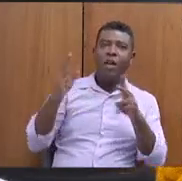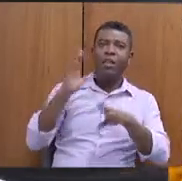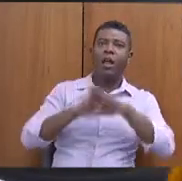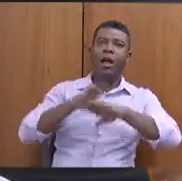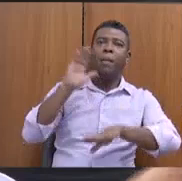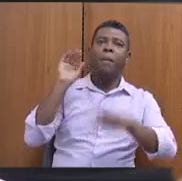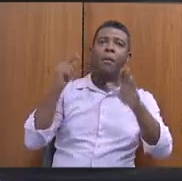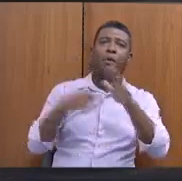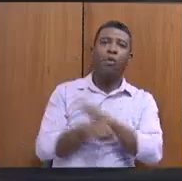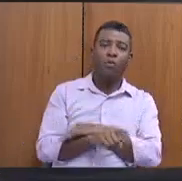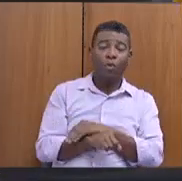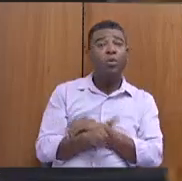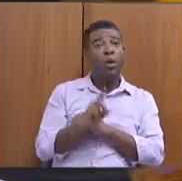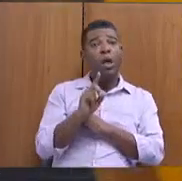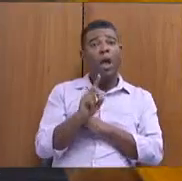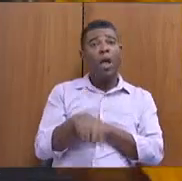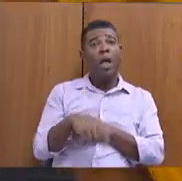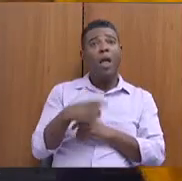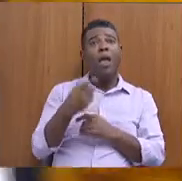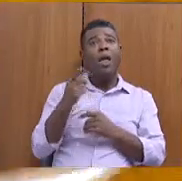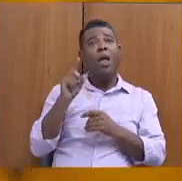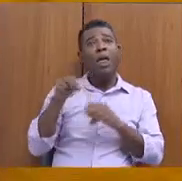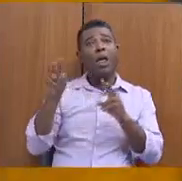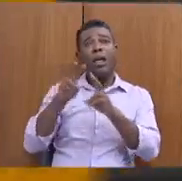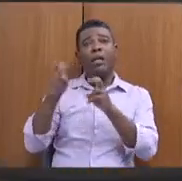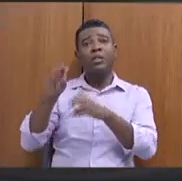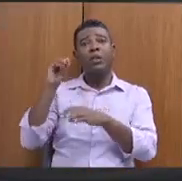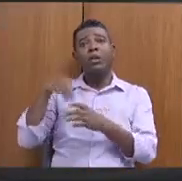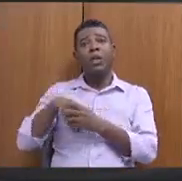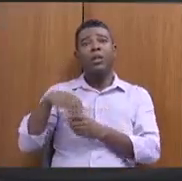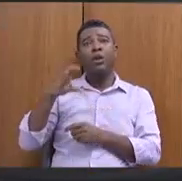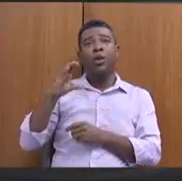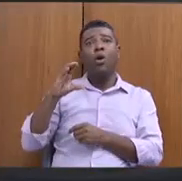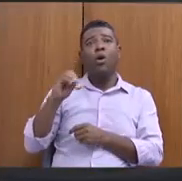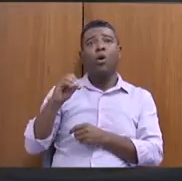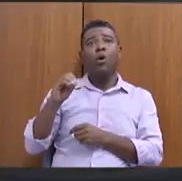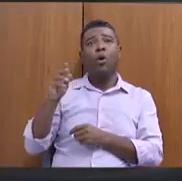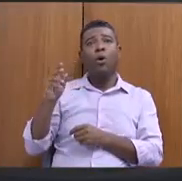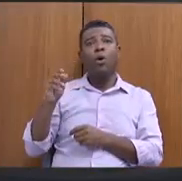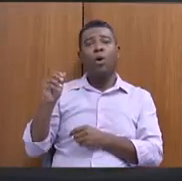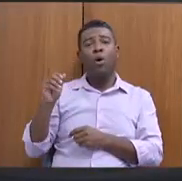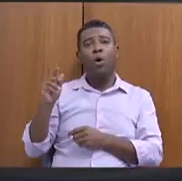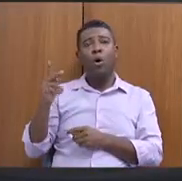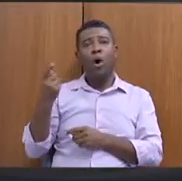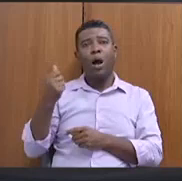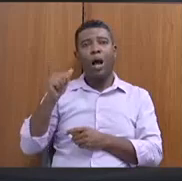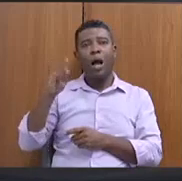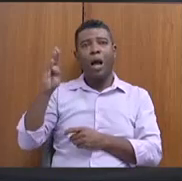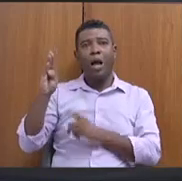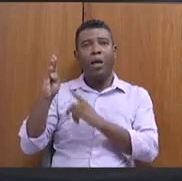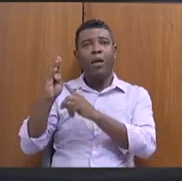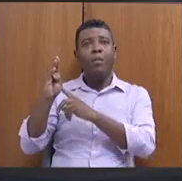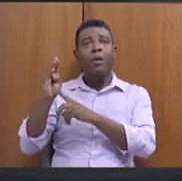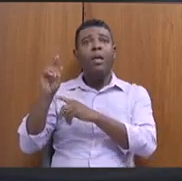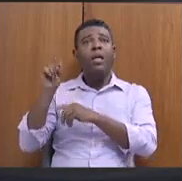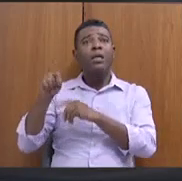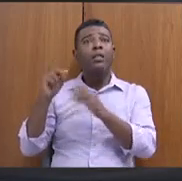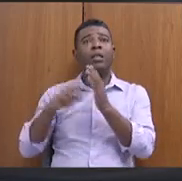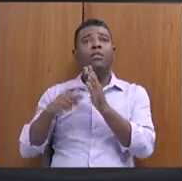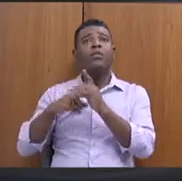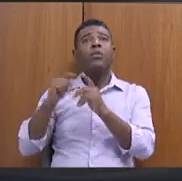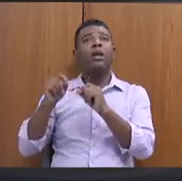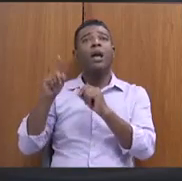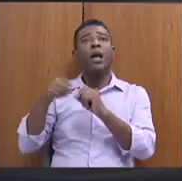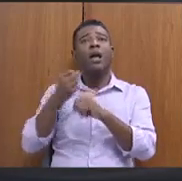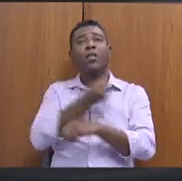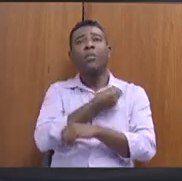o que tem sido, inclusive, uma das questões da COAB. nos preocupa o número baixo de construção habitacional e o número alto de